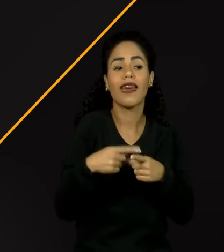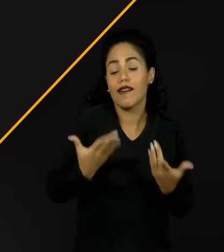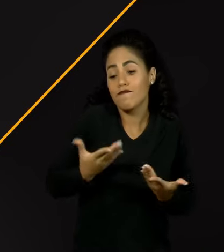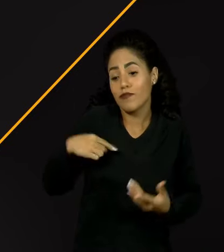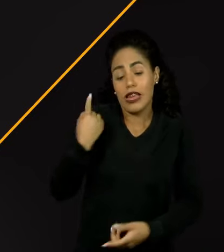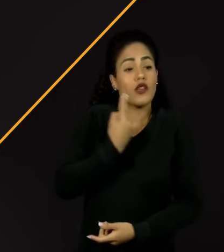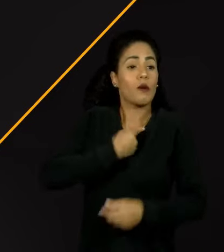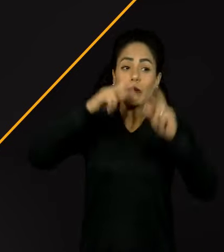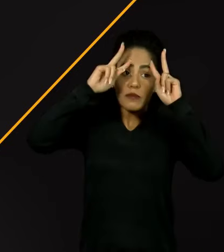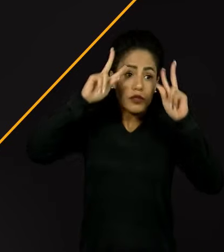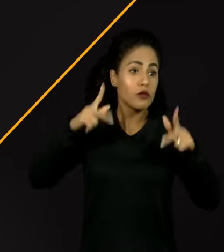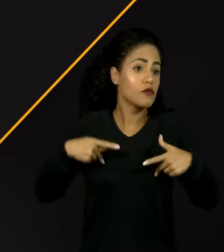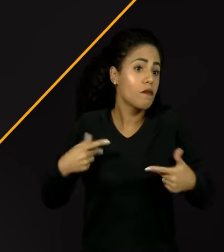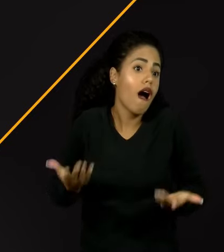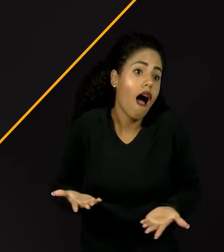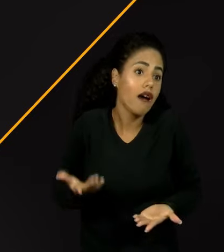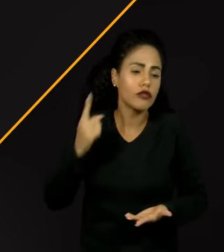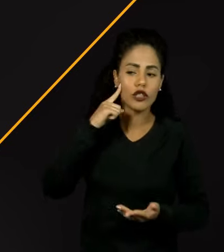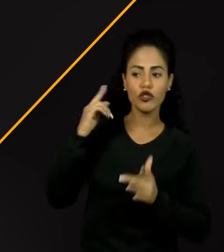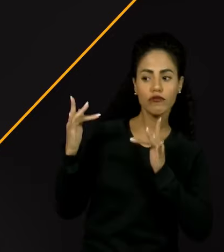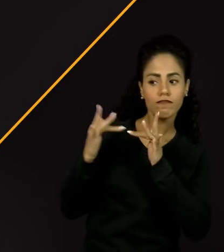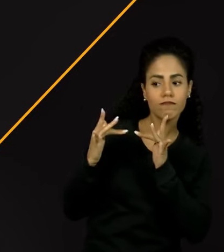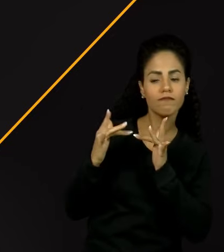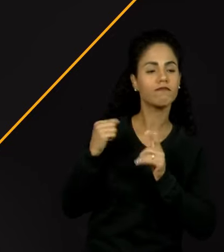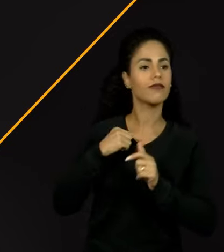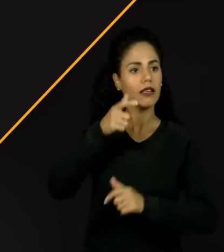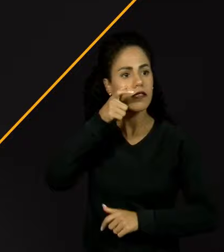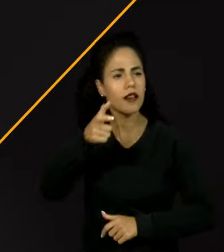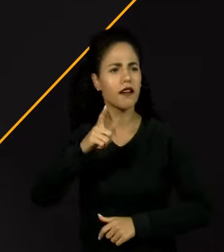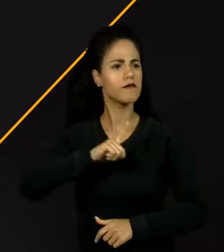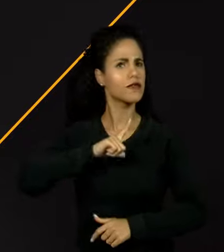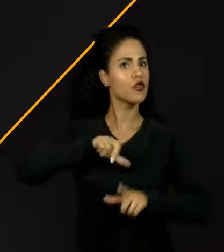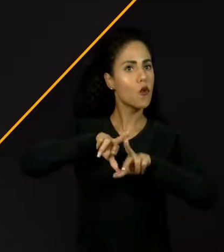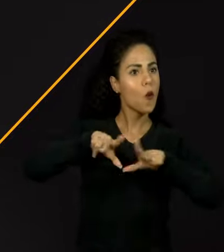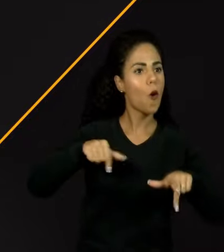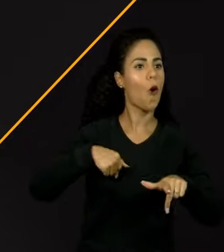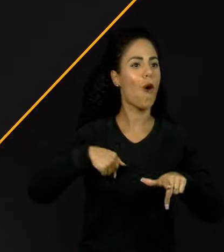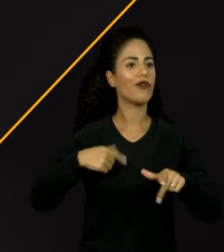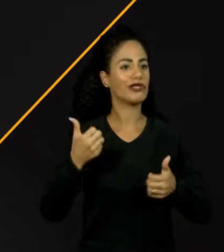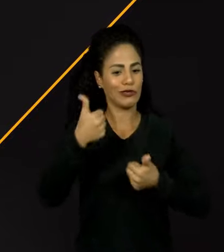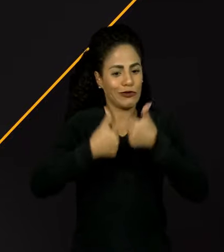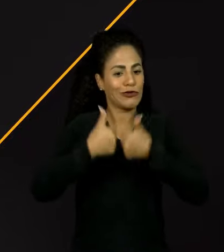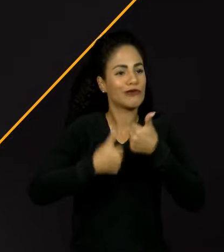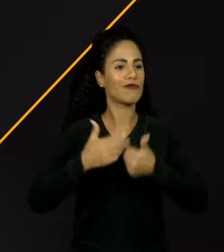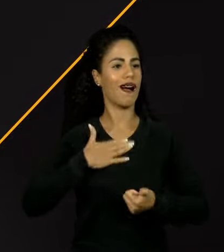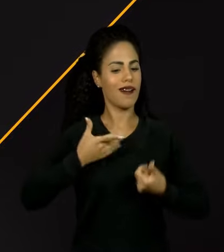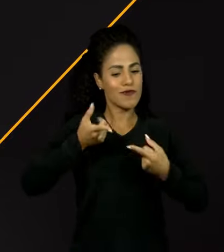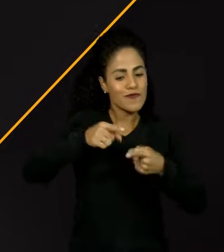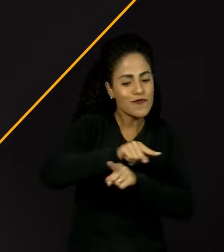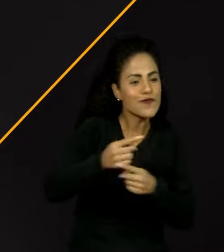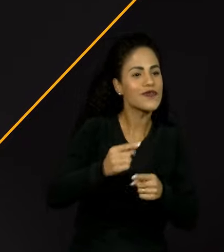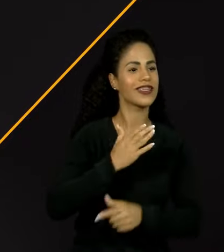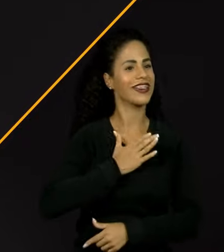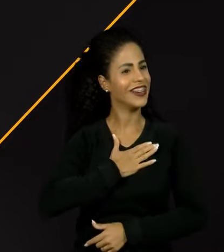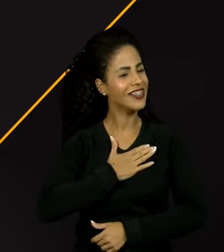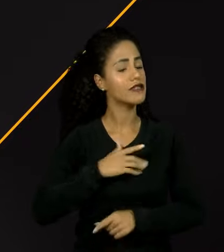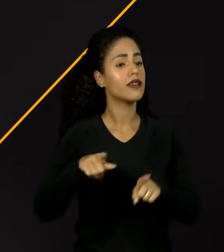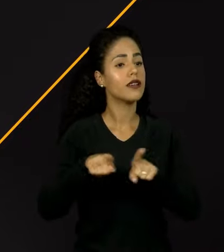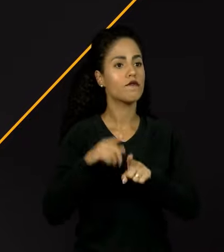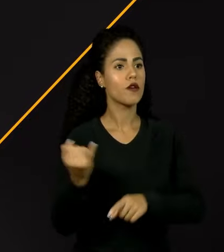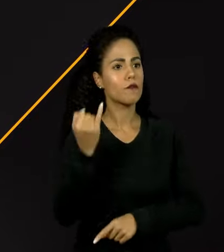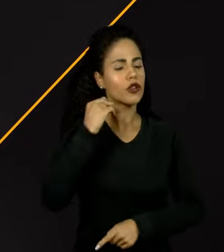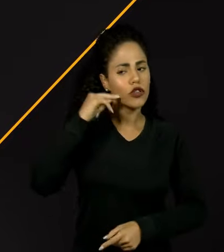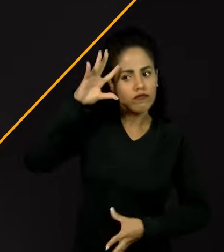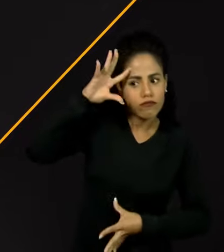humanos que se encontram com uma série de afinidades, de interesses, desde o time de futebol até o gosto pela música e, fundamentalmente, da